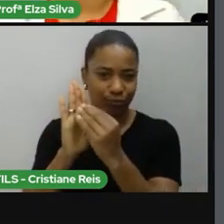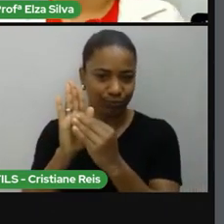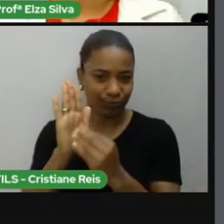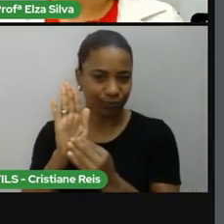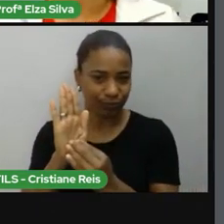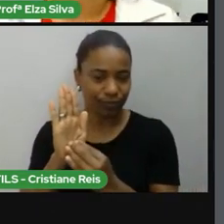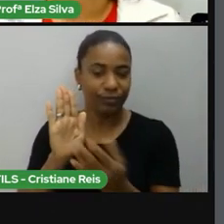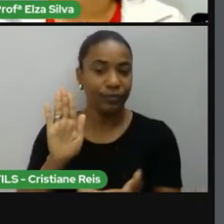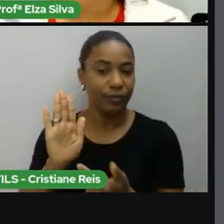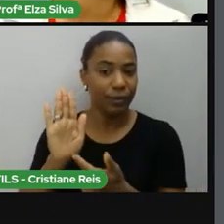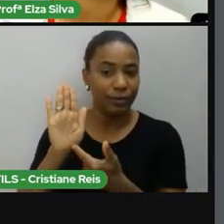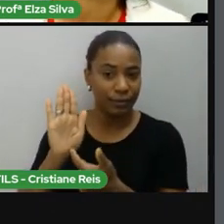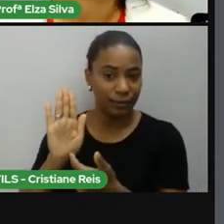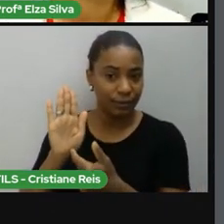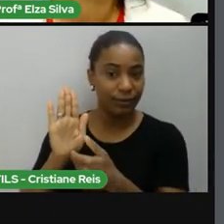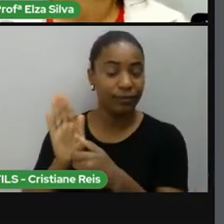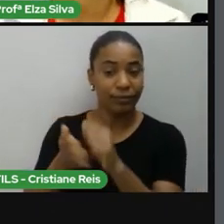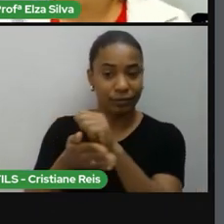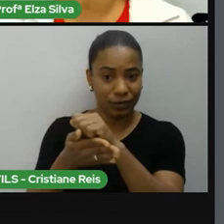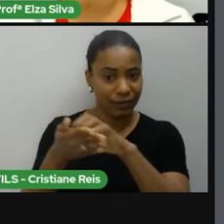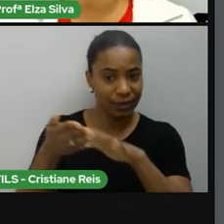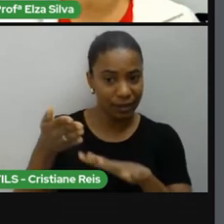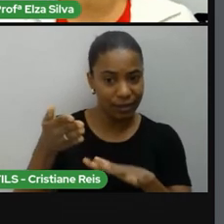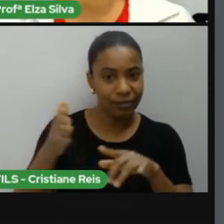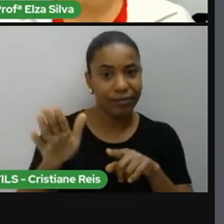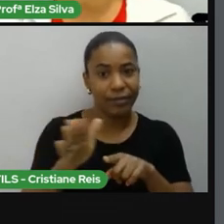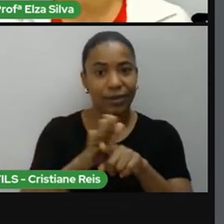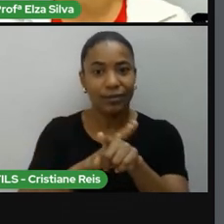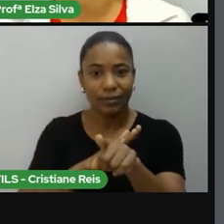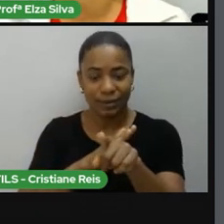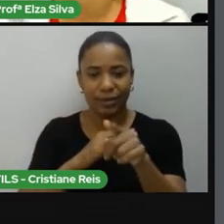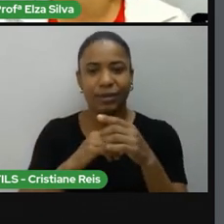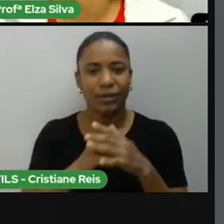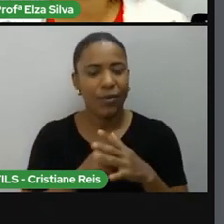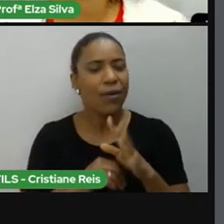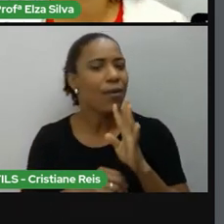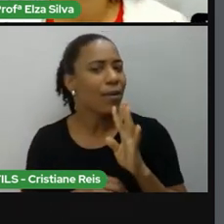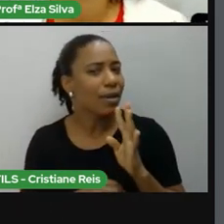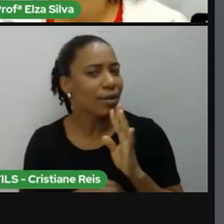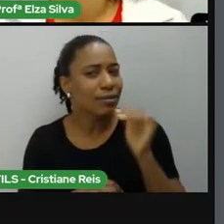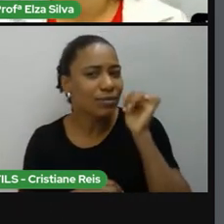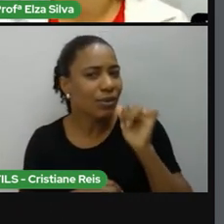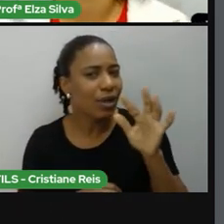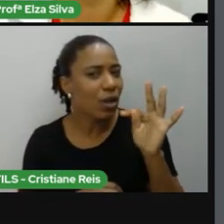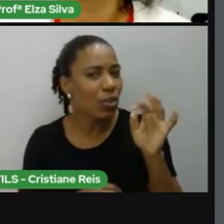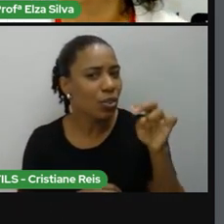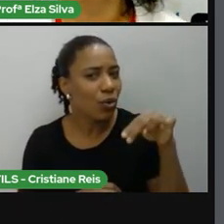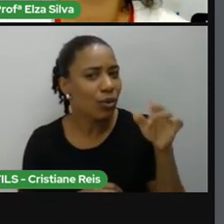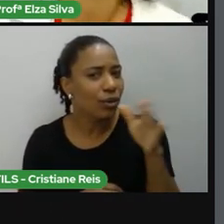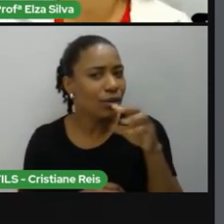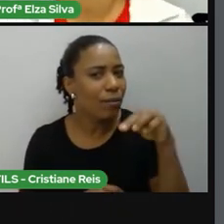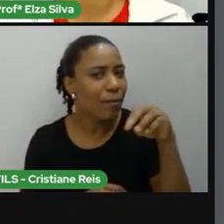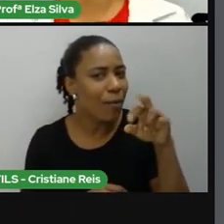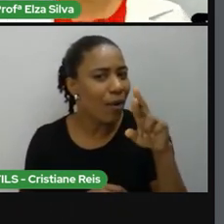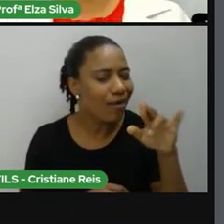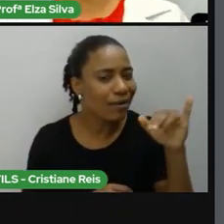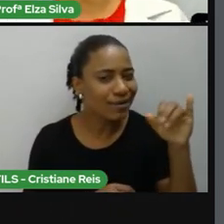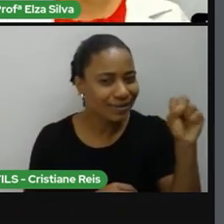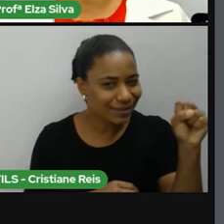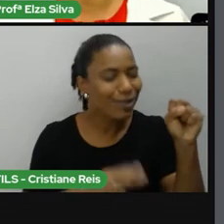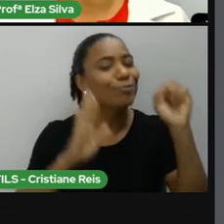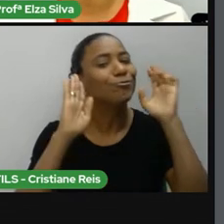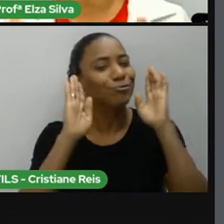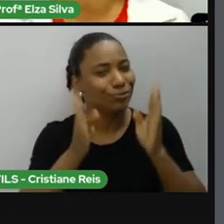atividade impressa, diz assim, você já ouviu falar sobre a escritora Toni Morrison? Já, porque nós